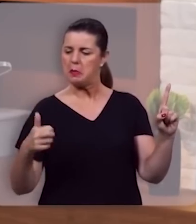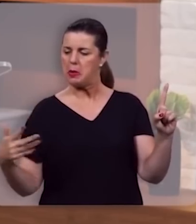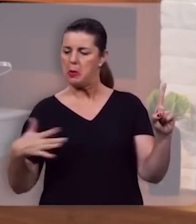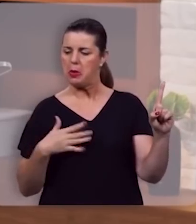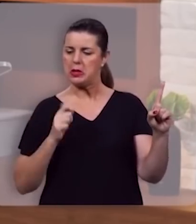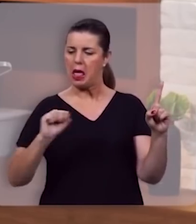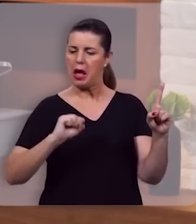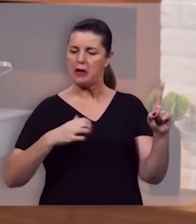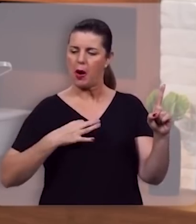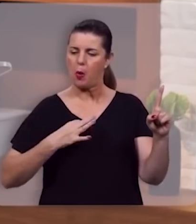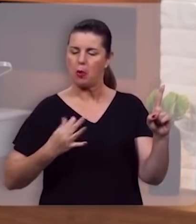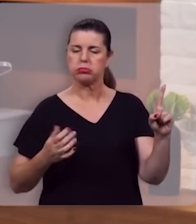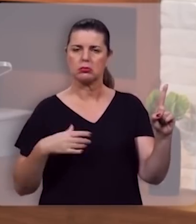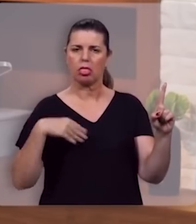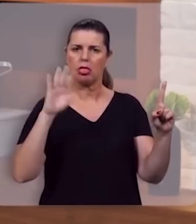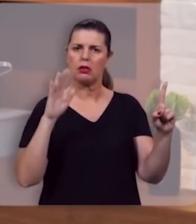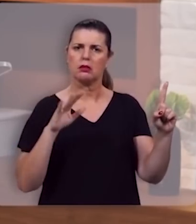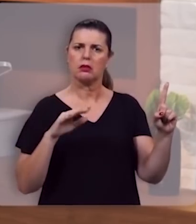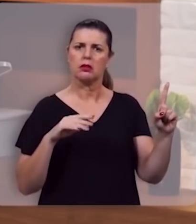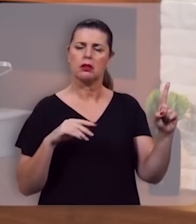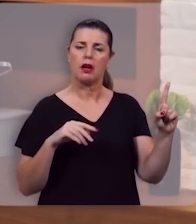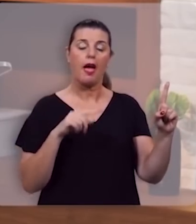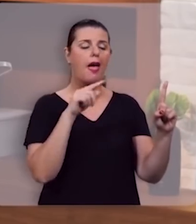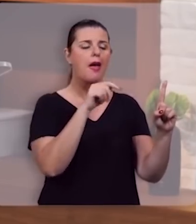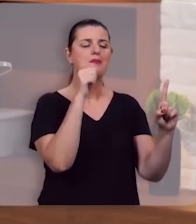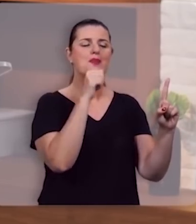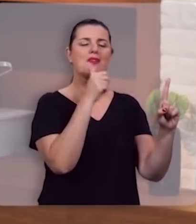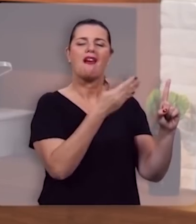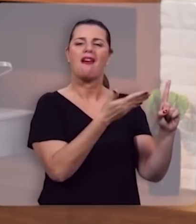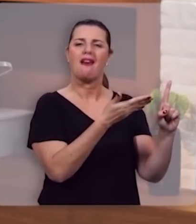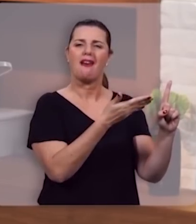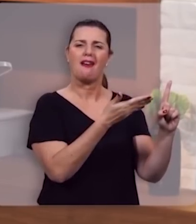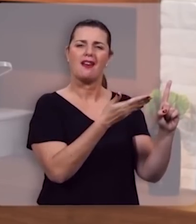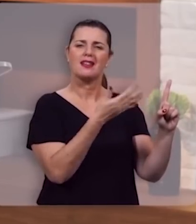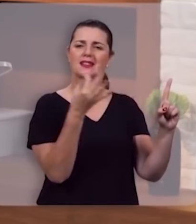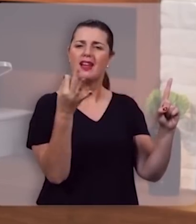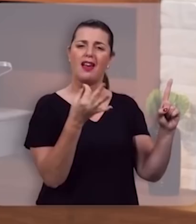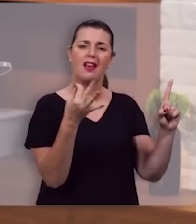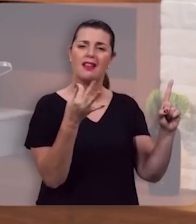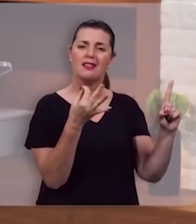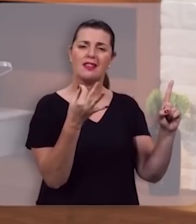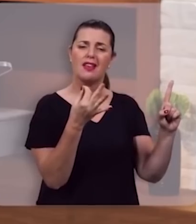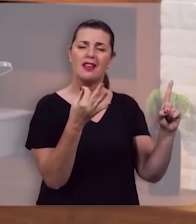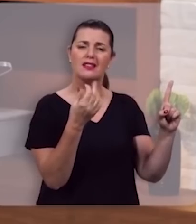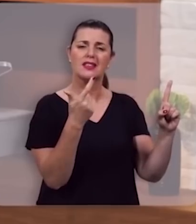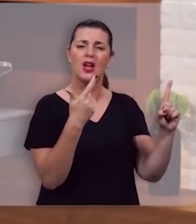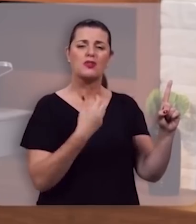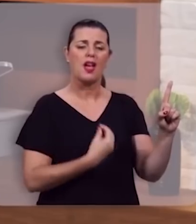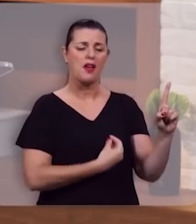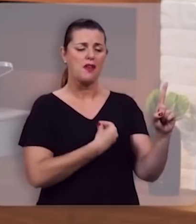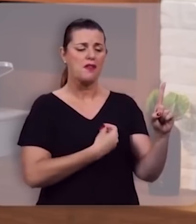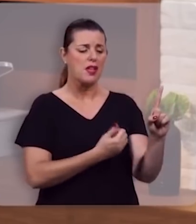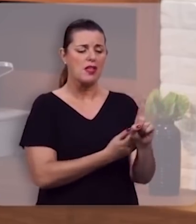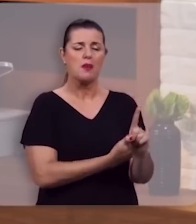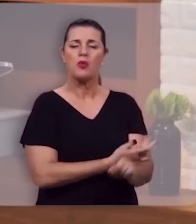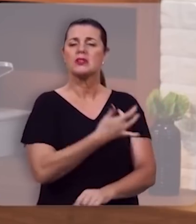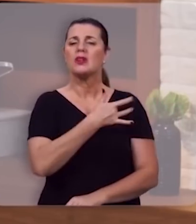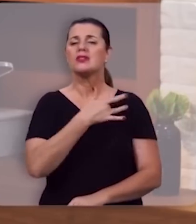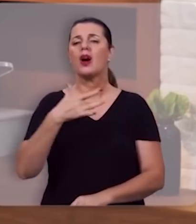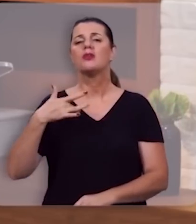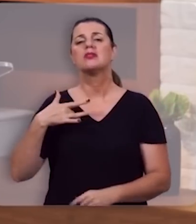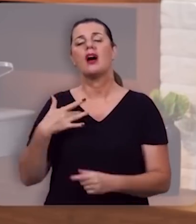mulher certamente não vai ter a sua vida emocional saudável